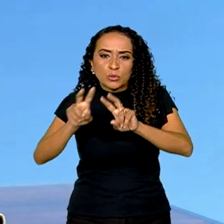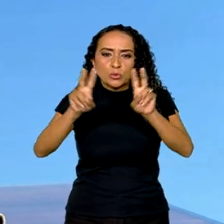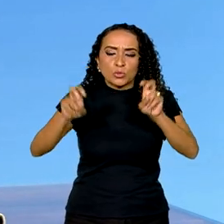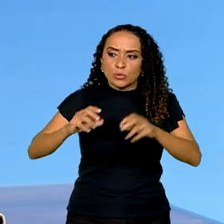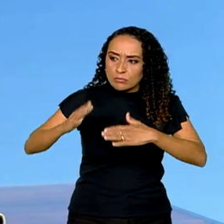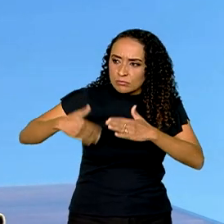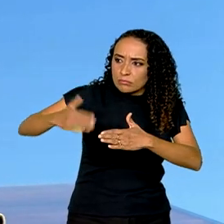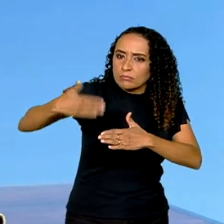progressos alcançados. diálogo na aí